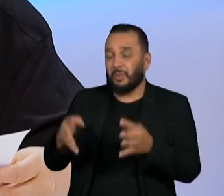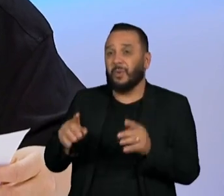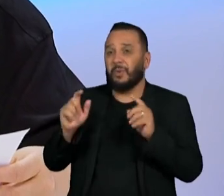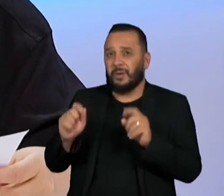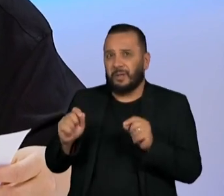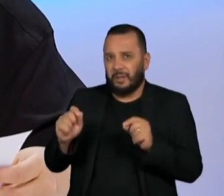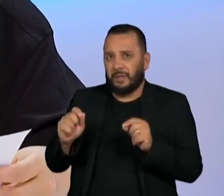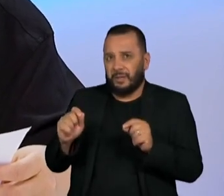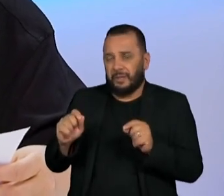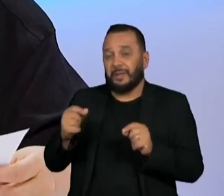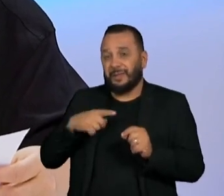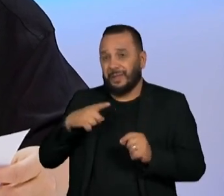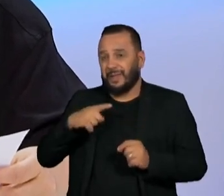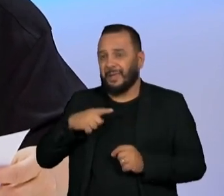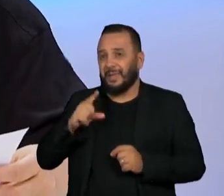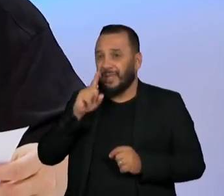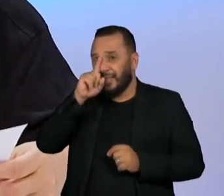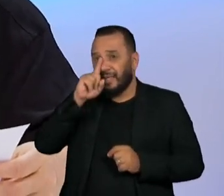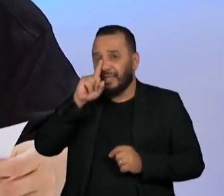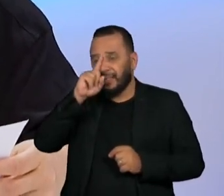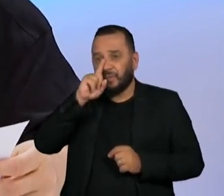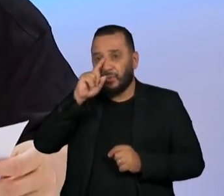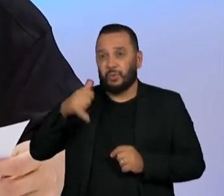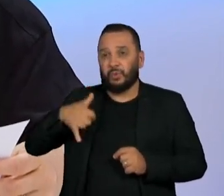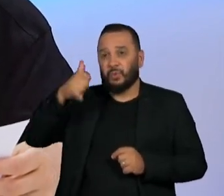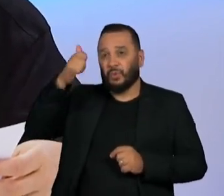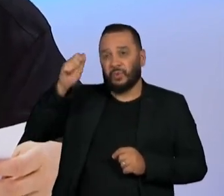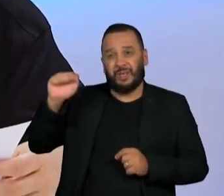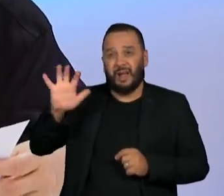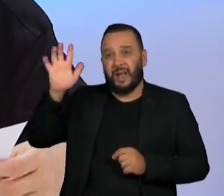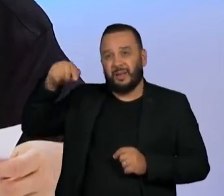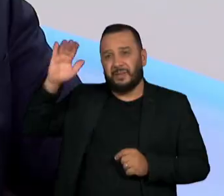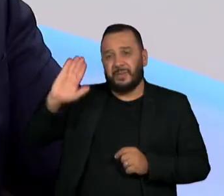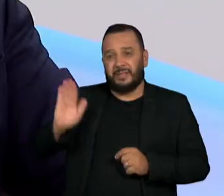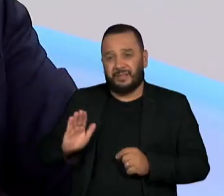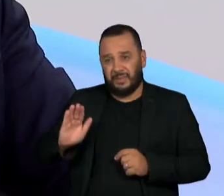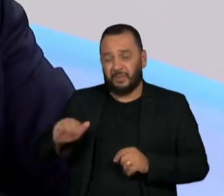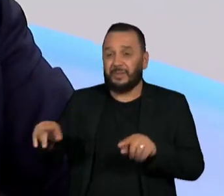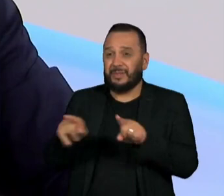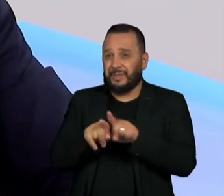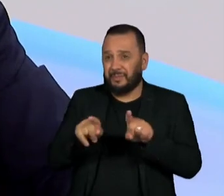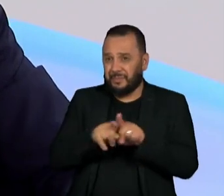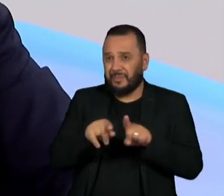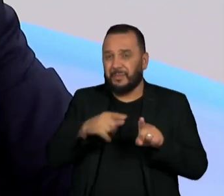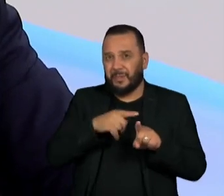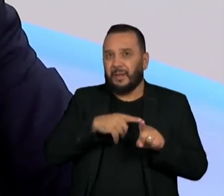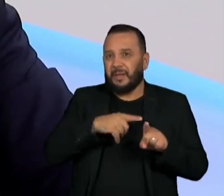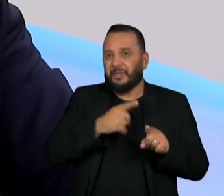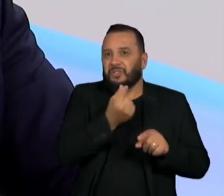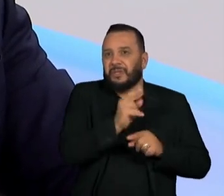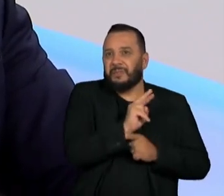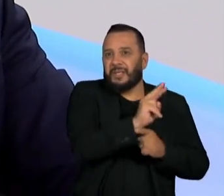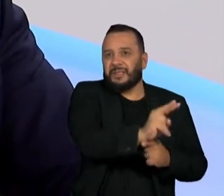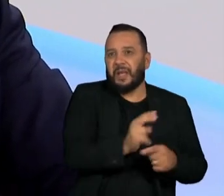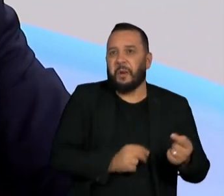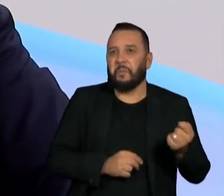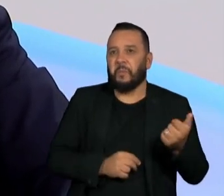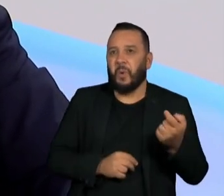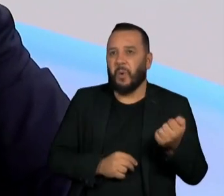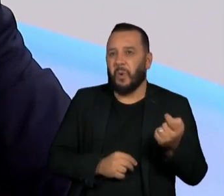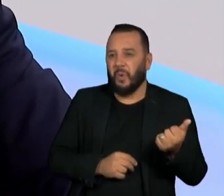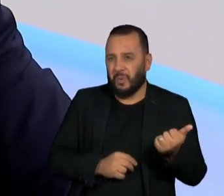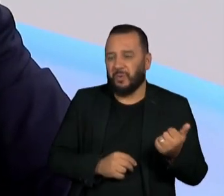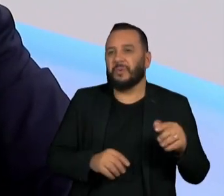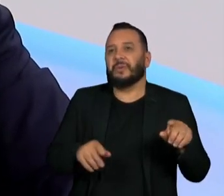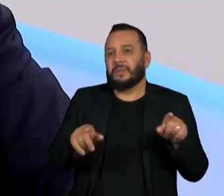junção do risco de juros muito alto no Brasil com a redução da oferta de crédito, com o caso